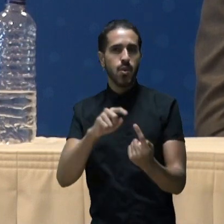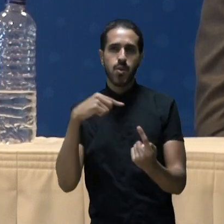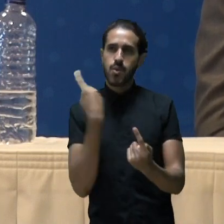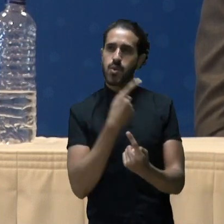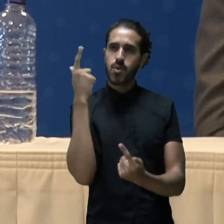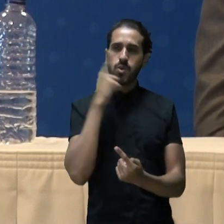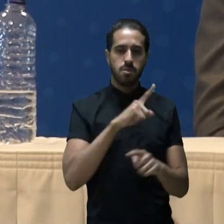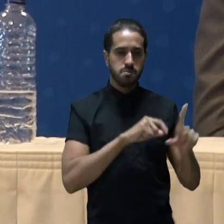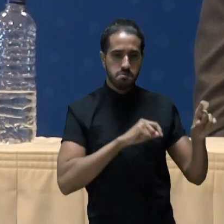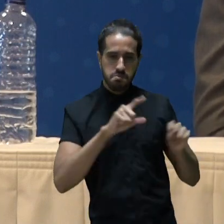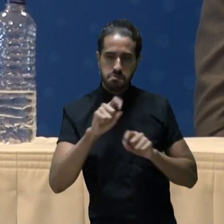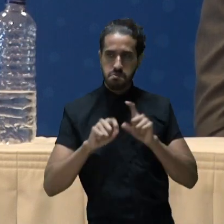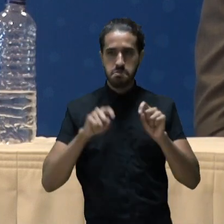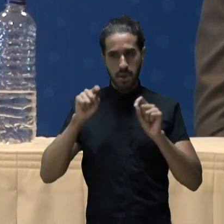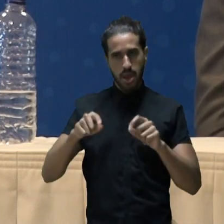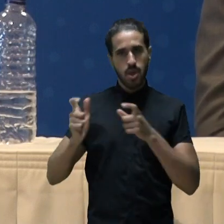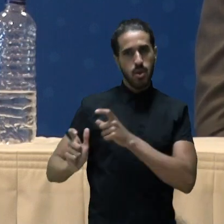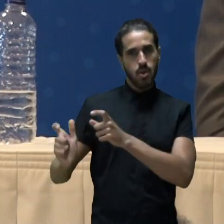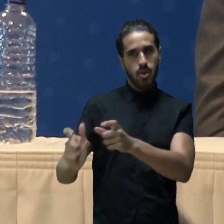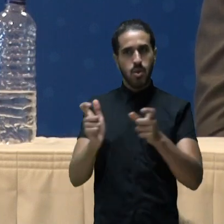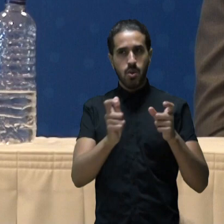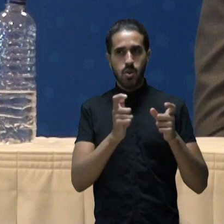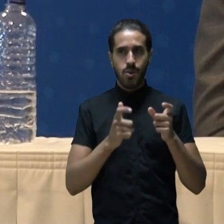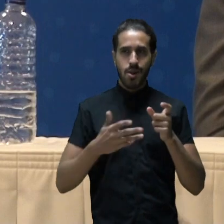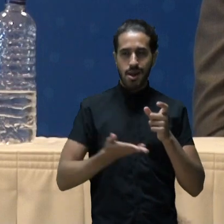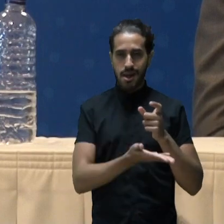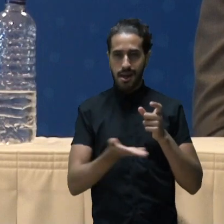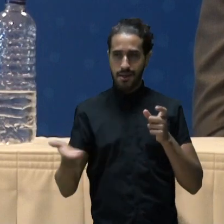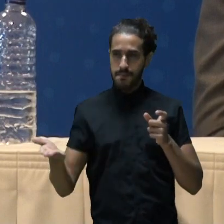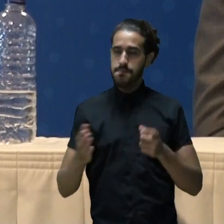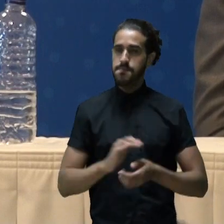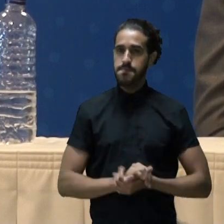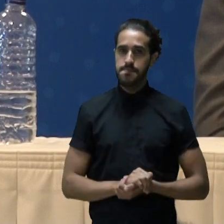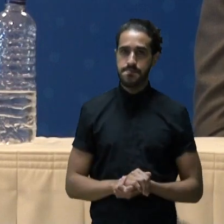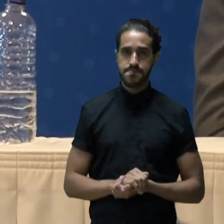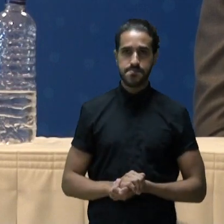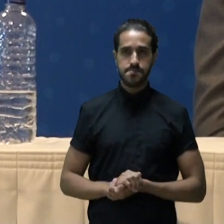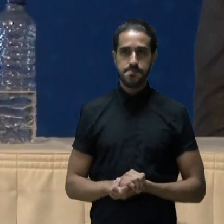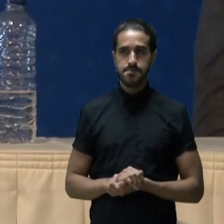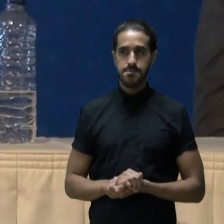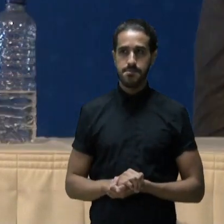pudéssemos escolher esses locais.